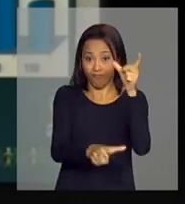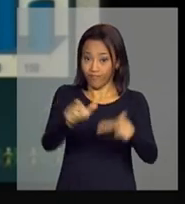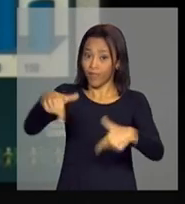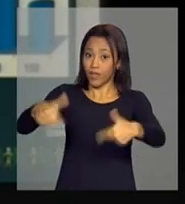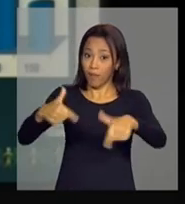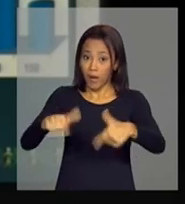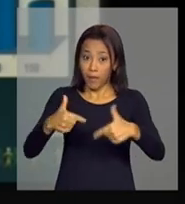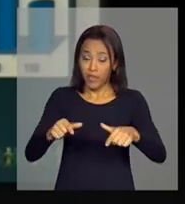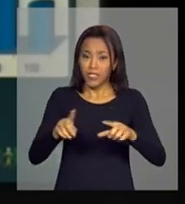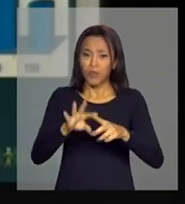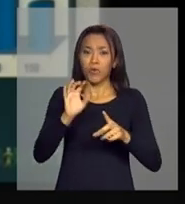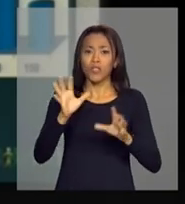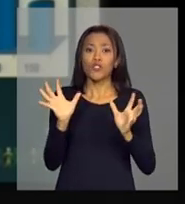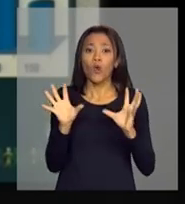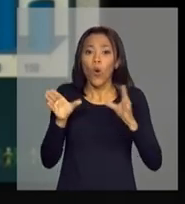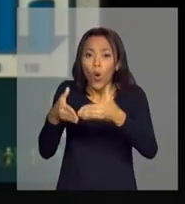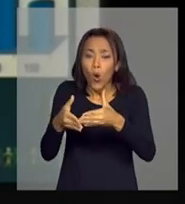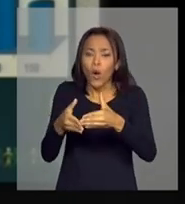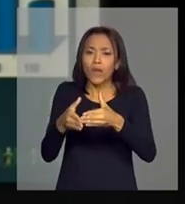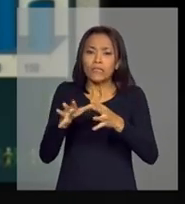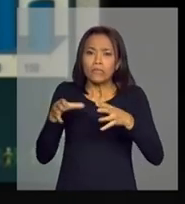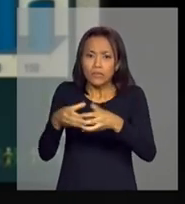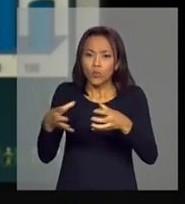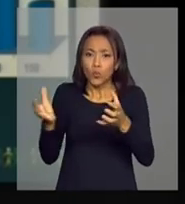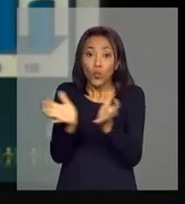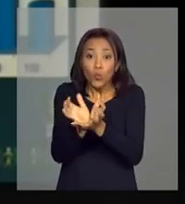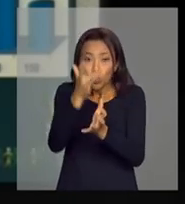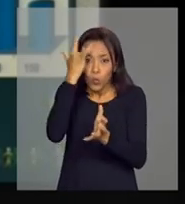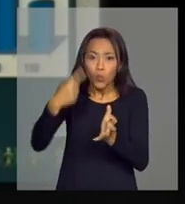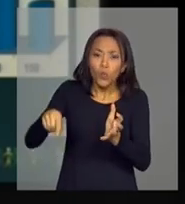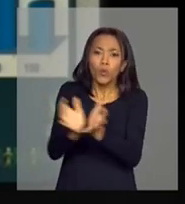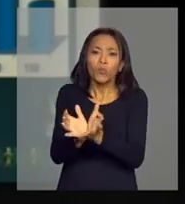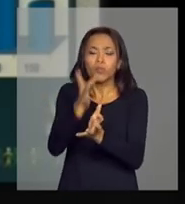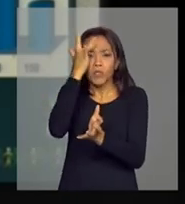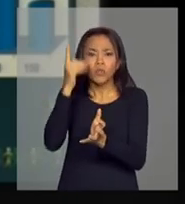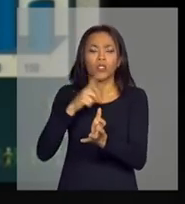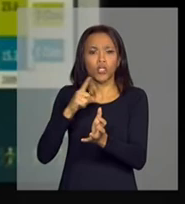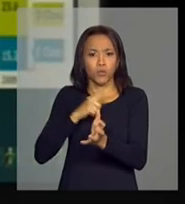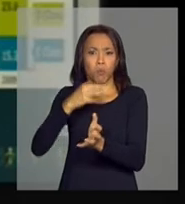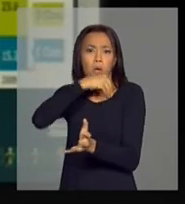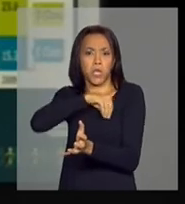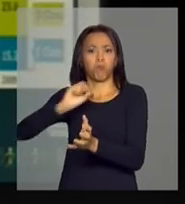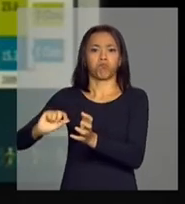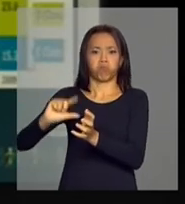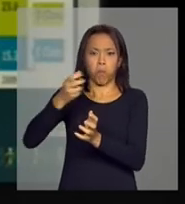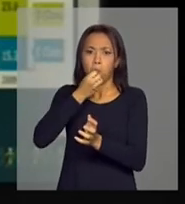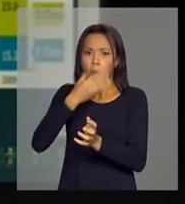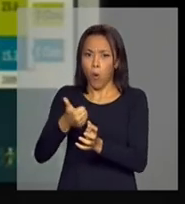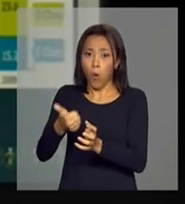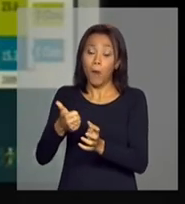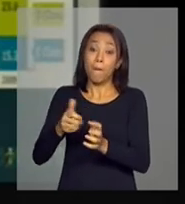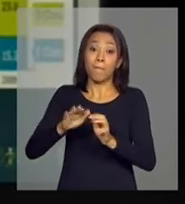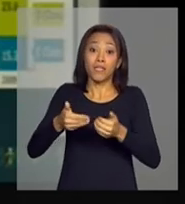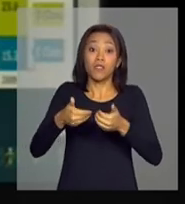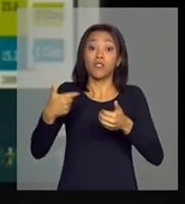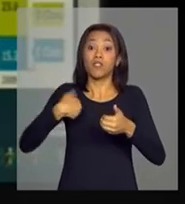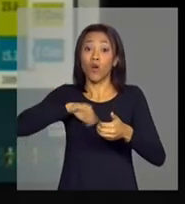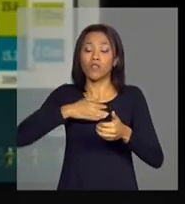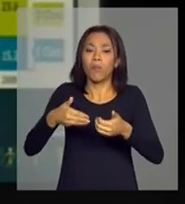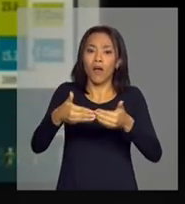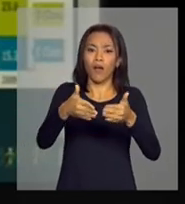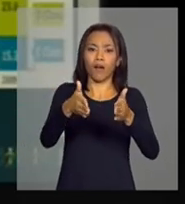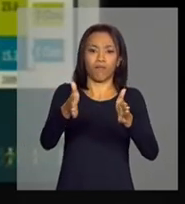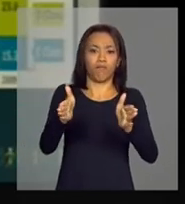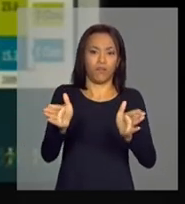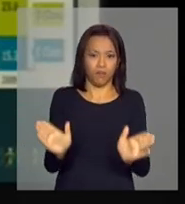a renda de forma muito efetiva nessa década, com todo esse conjunto de política e, com isso,